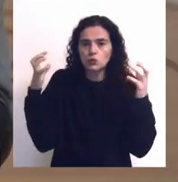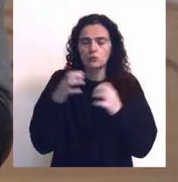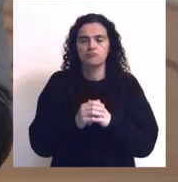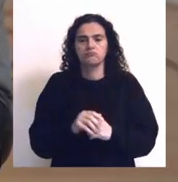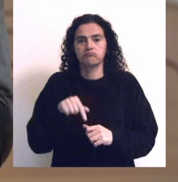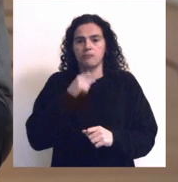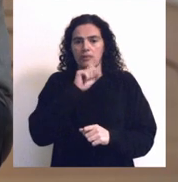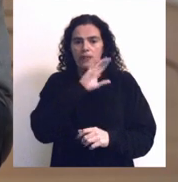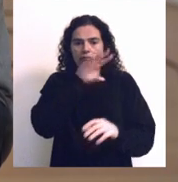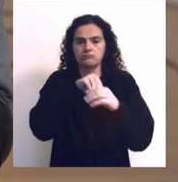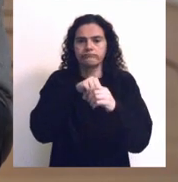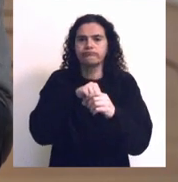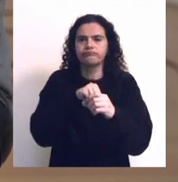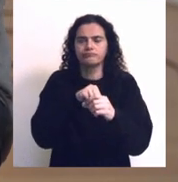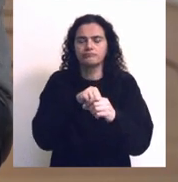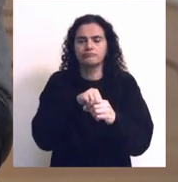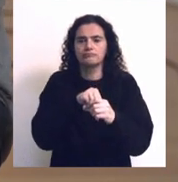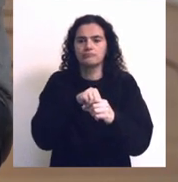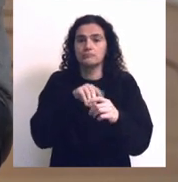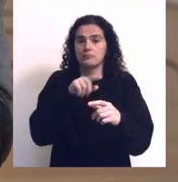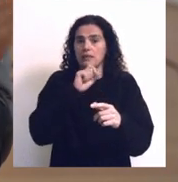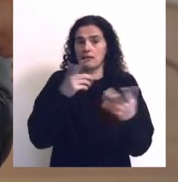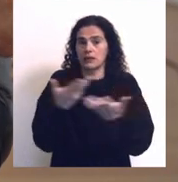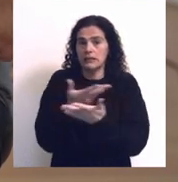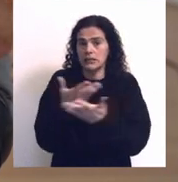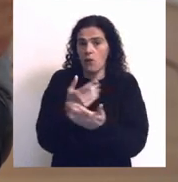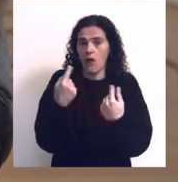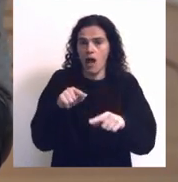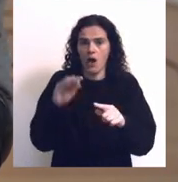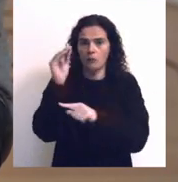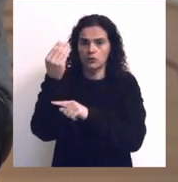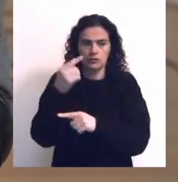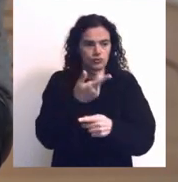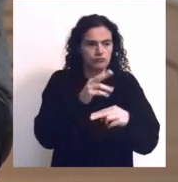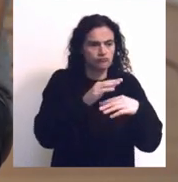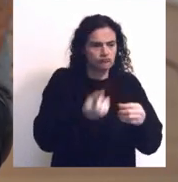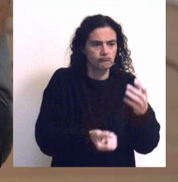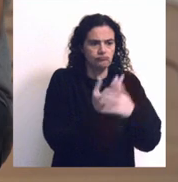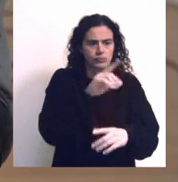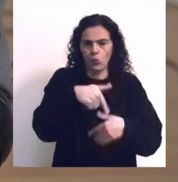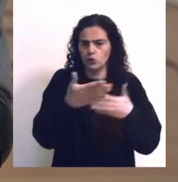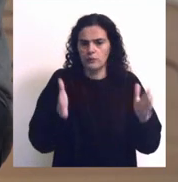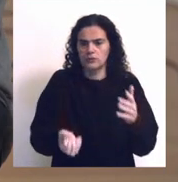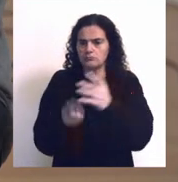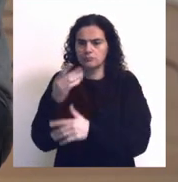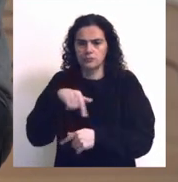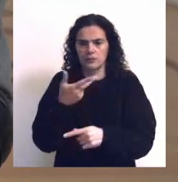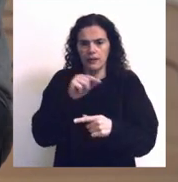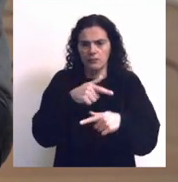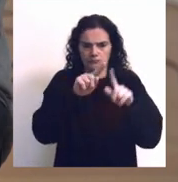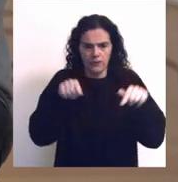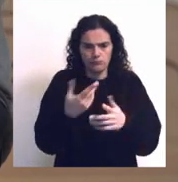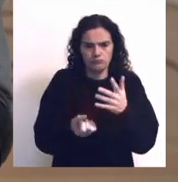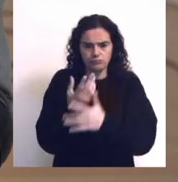som e, portanto, se enquadra de algum modo e se relaciona com os objetos construídos ou os espaços construídos e os planos